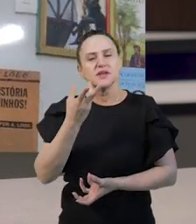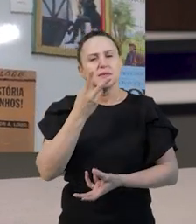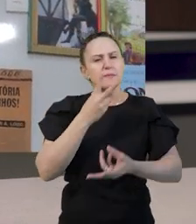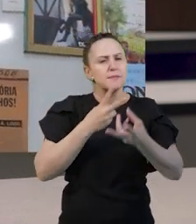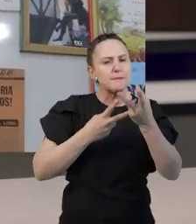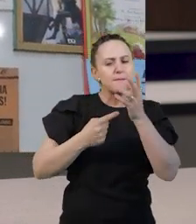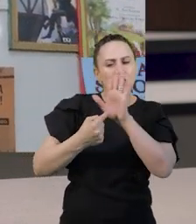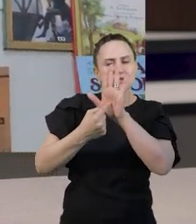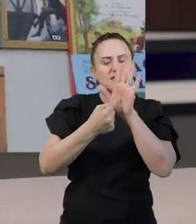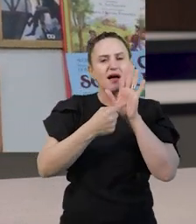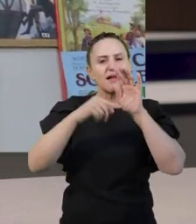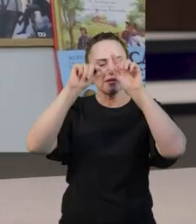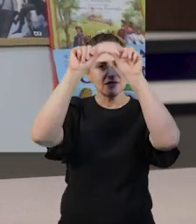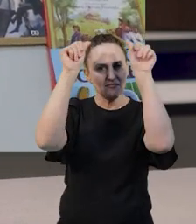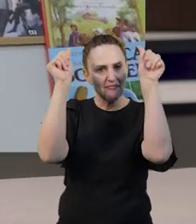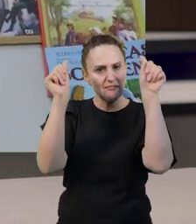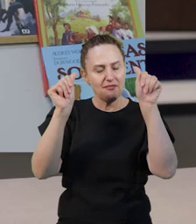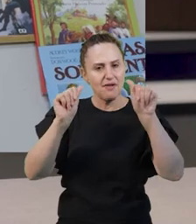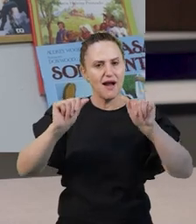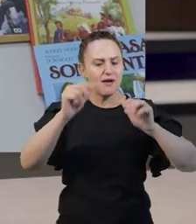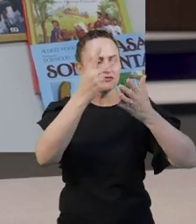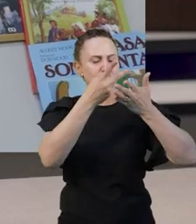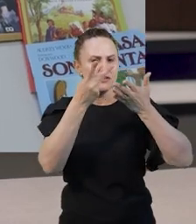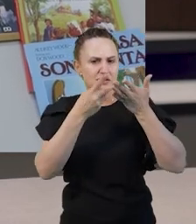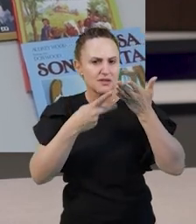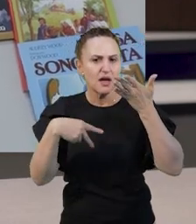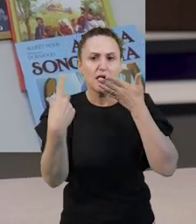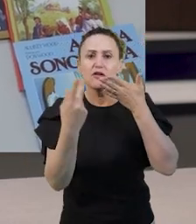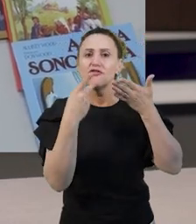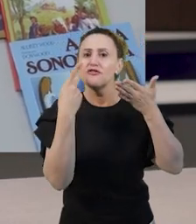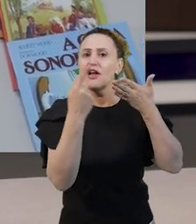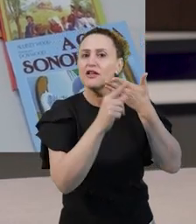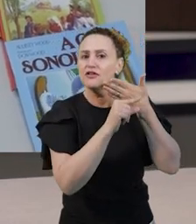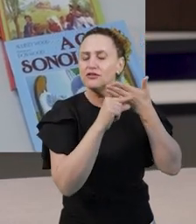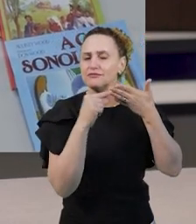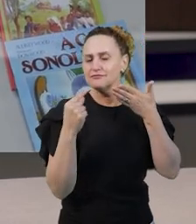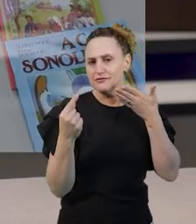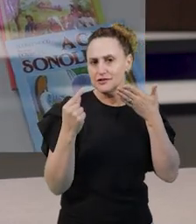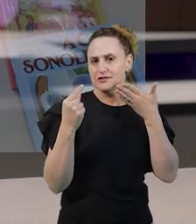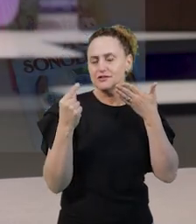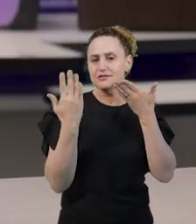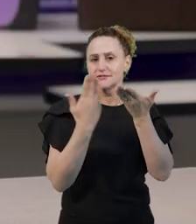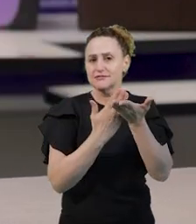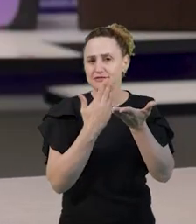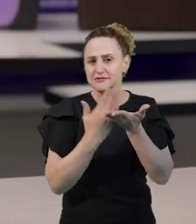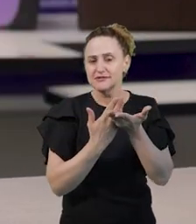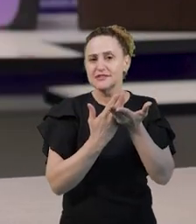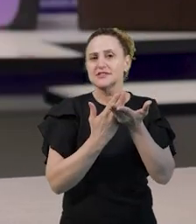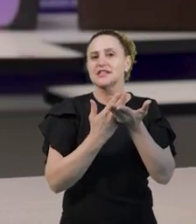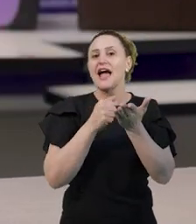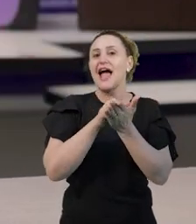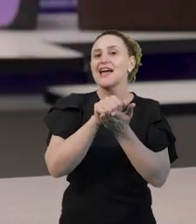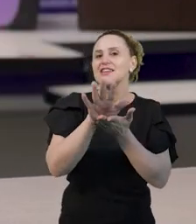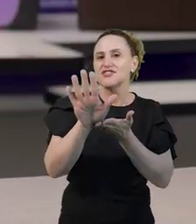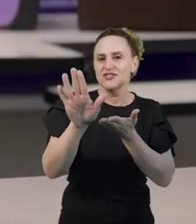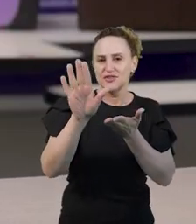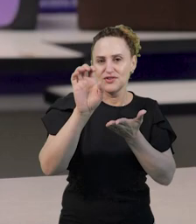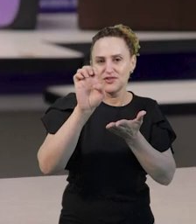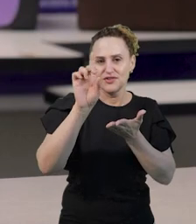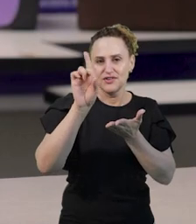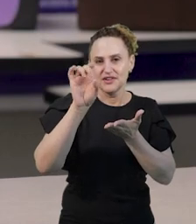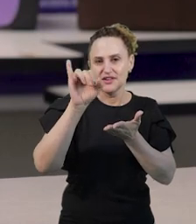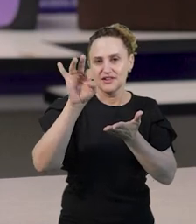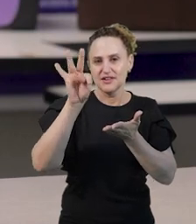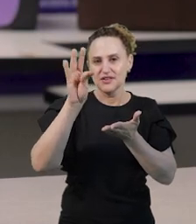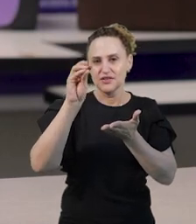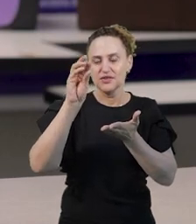as ilustrações, quem é o autor da obra, a editora. Ler contos de fadas, pois